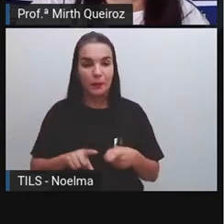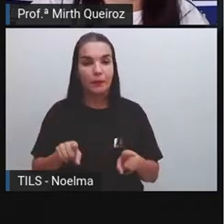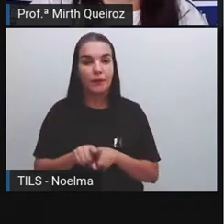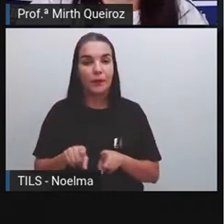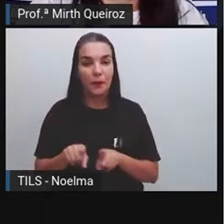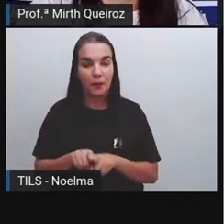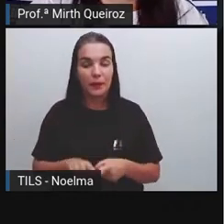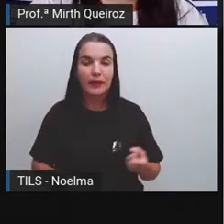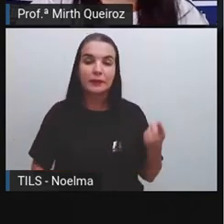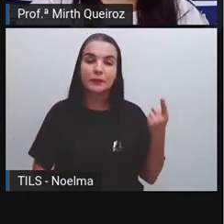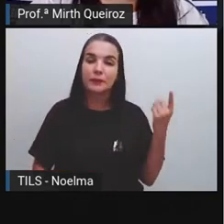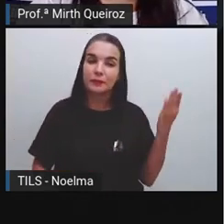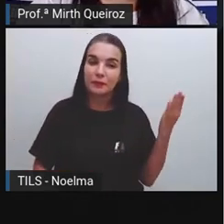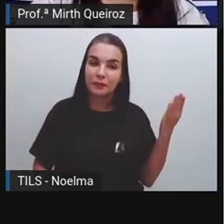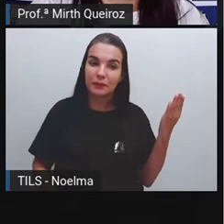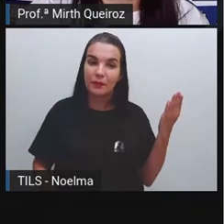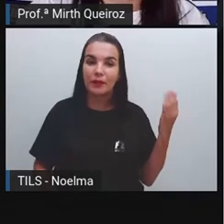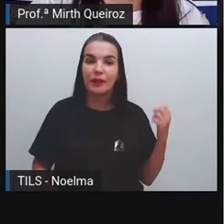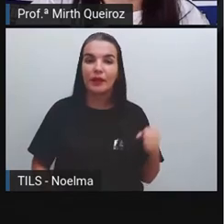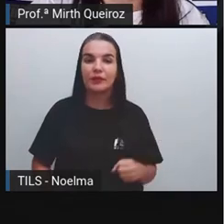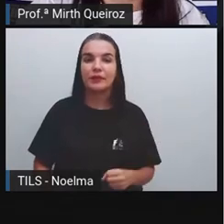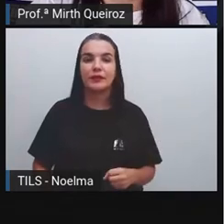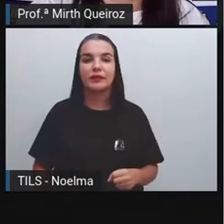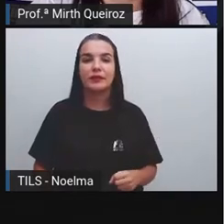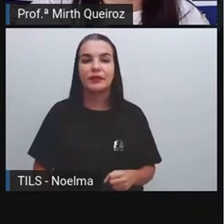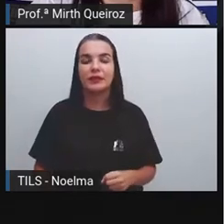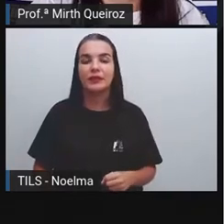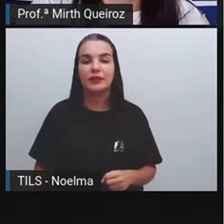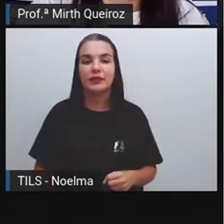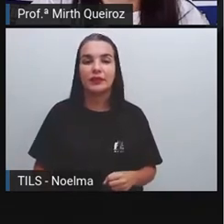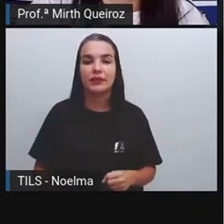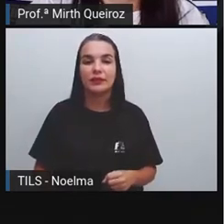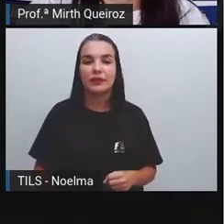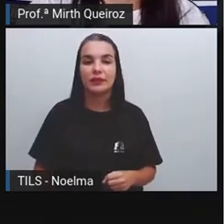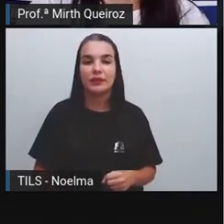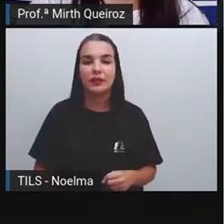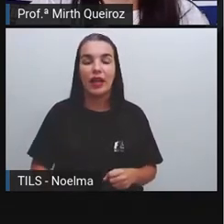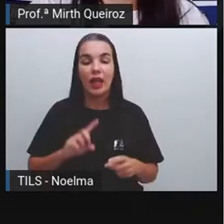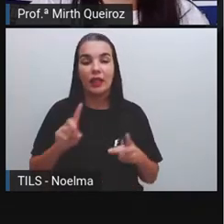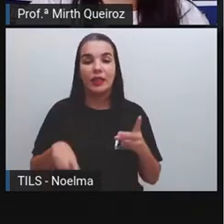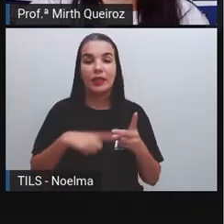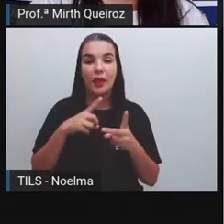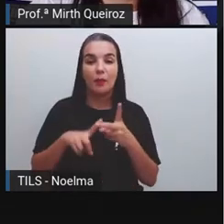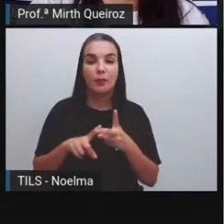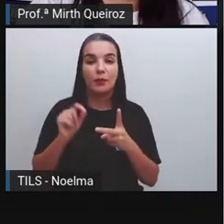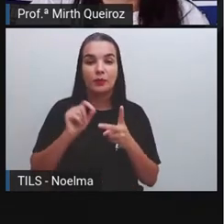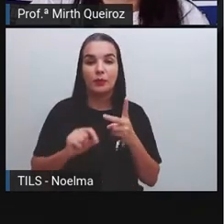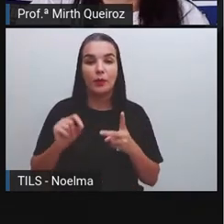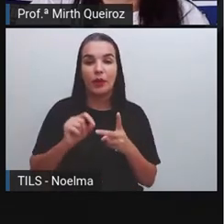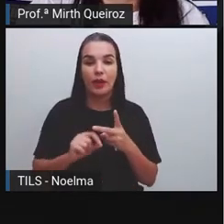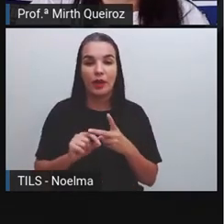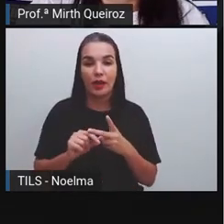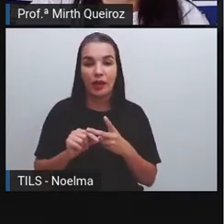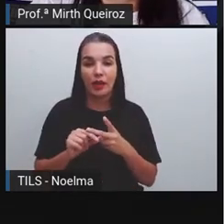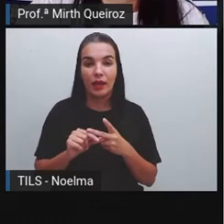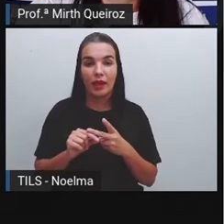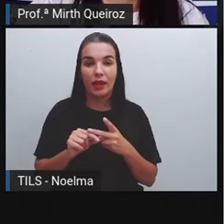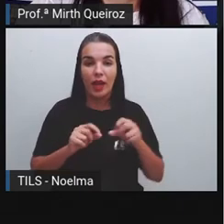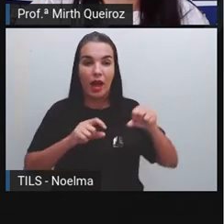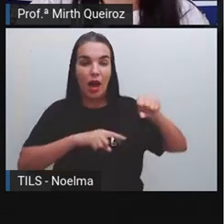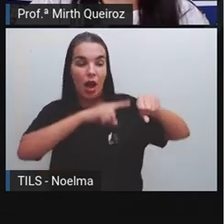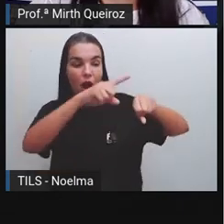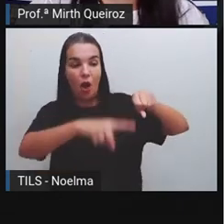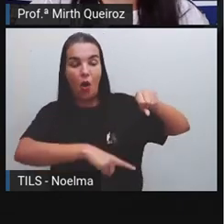está pegando aí, neste caso, levando, né? Transportando aí essa pedra. E aí depois vieram, com a invenção da roda,